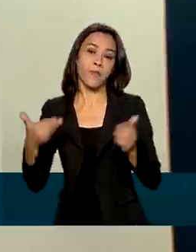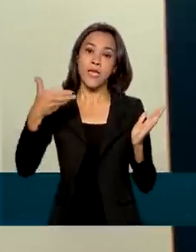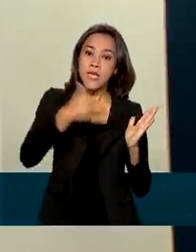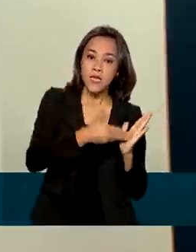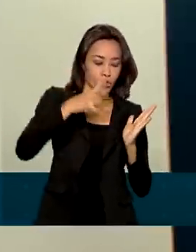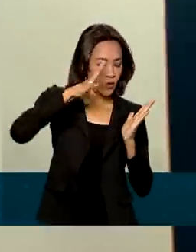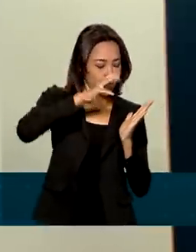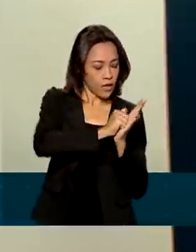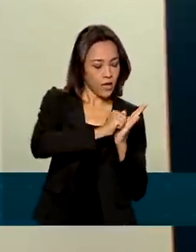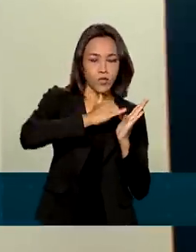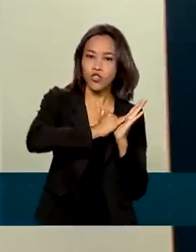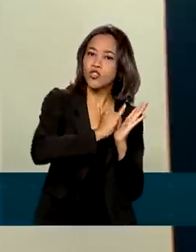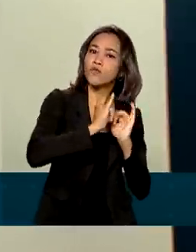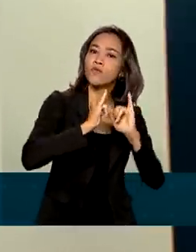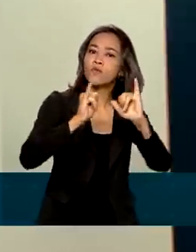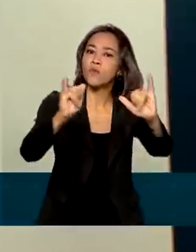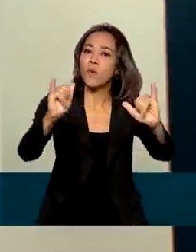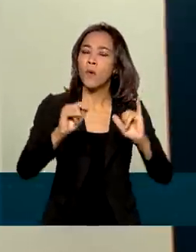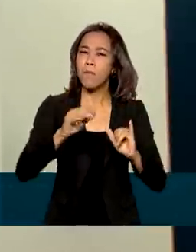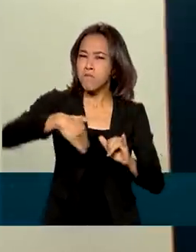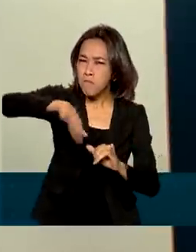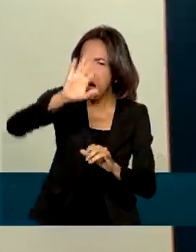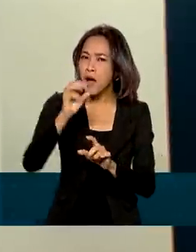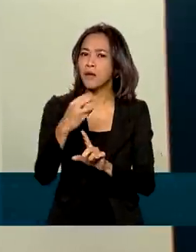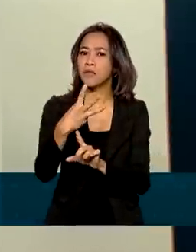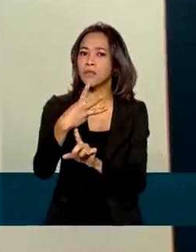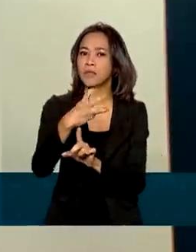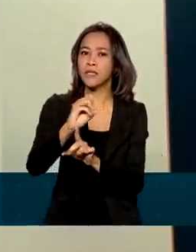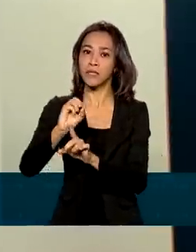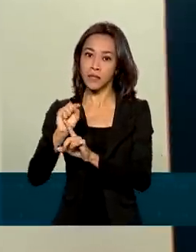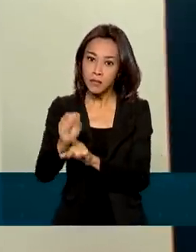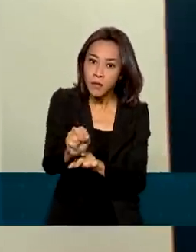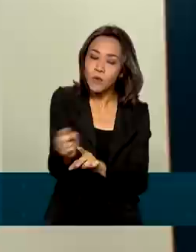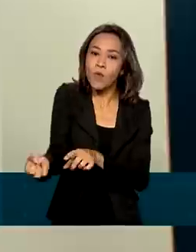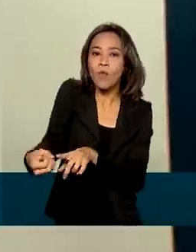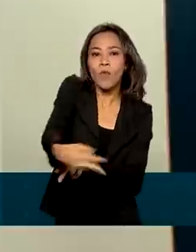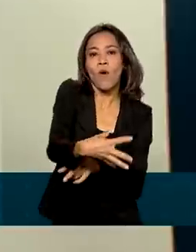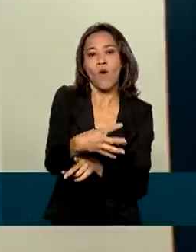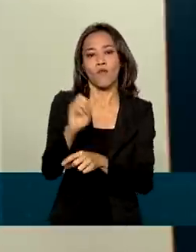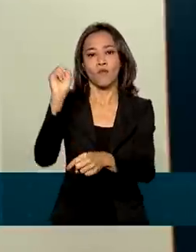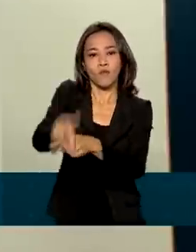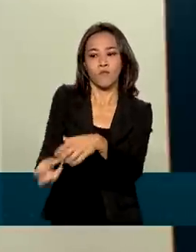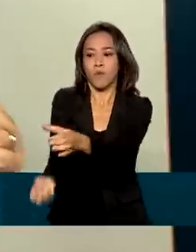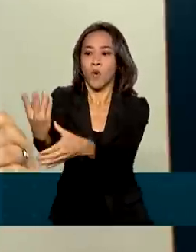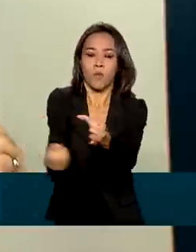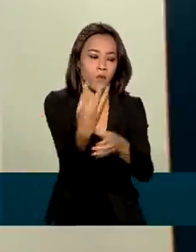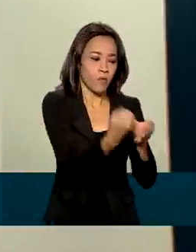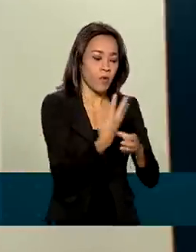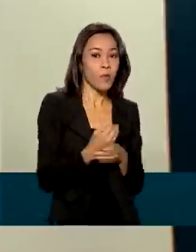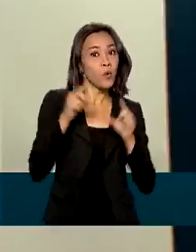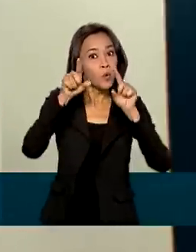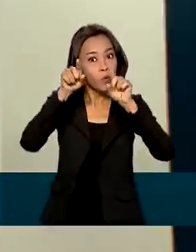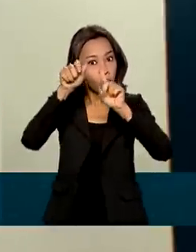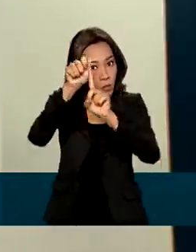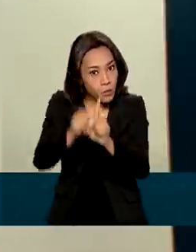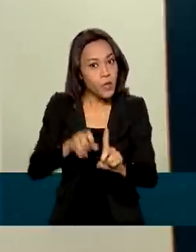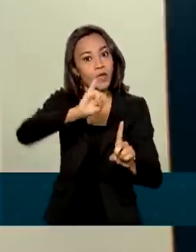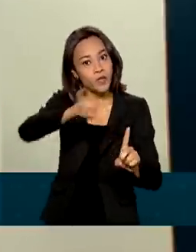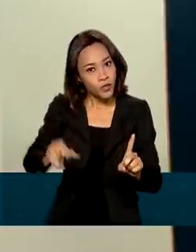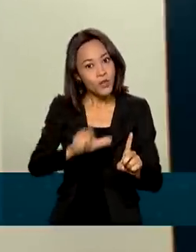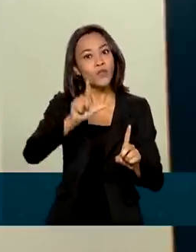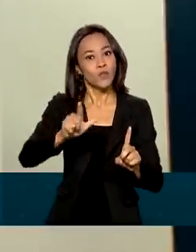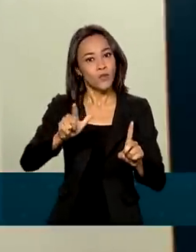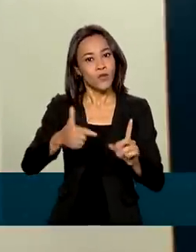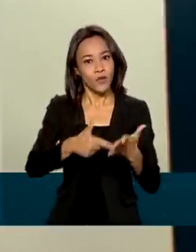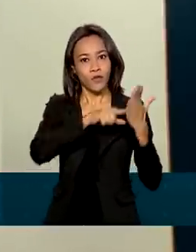publicação, foram criados mais de 300 mil novos postos de trabalho apenas no mês de julho, conforme já foi visto no vídeo